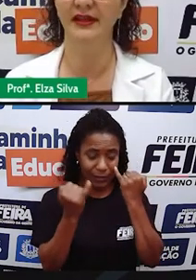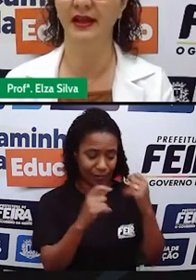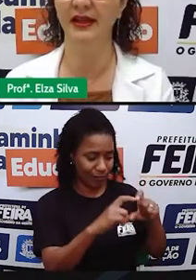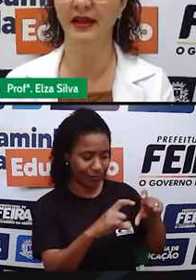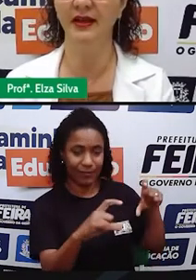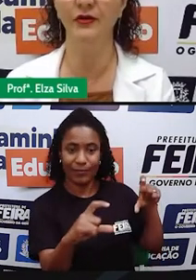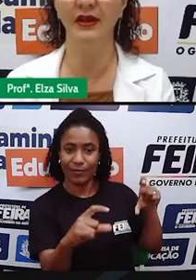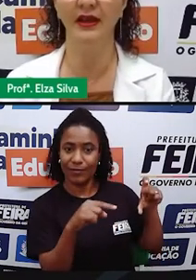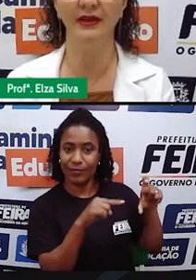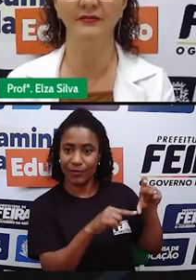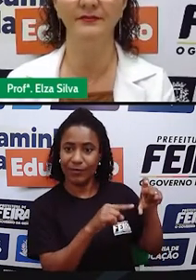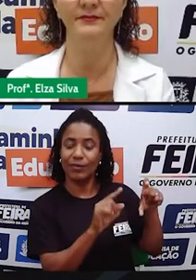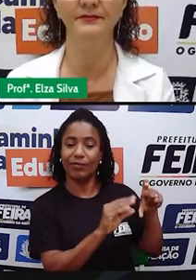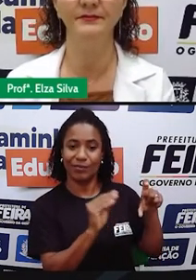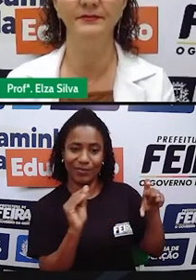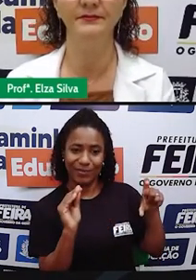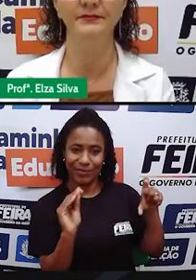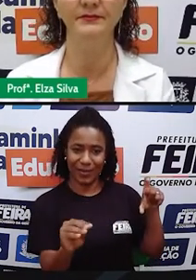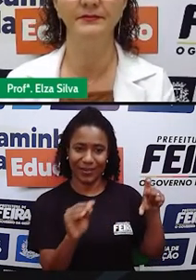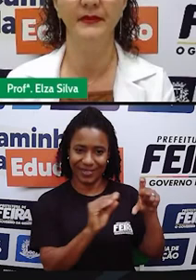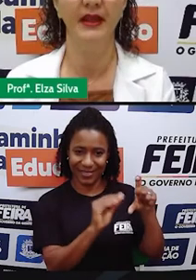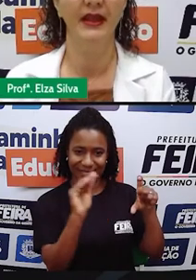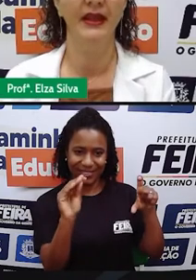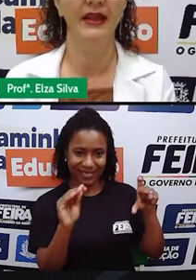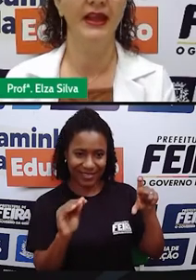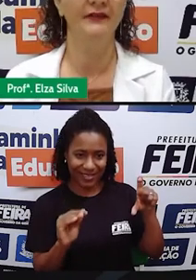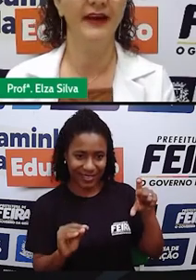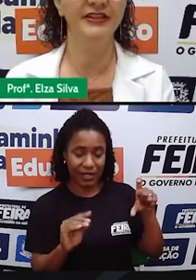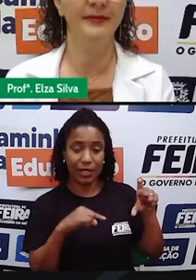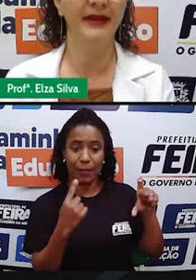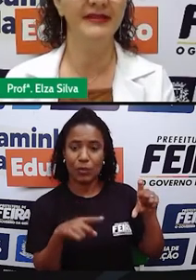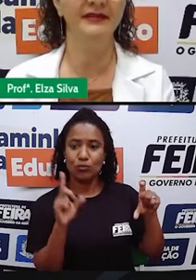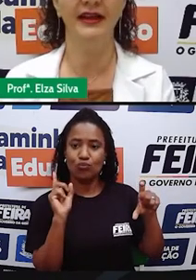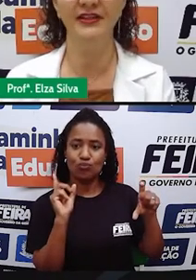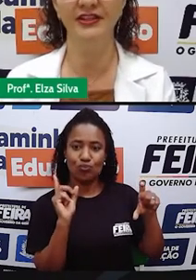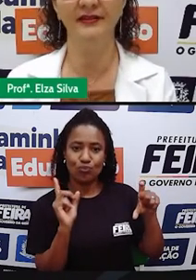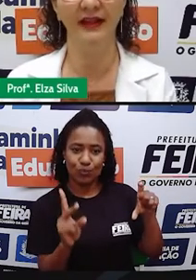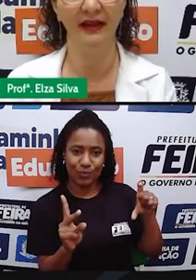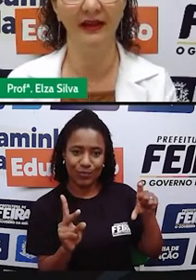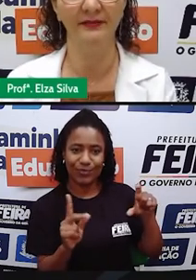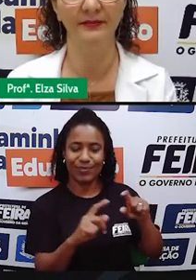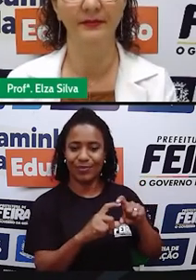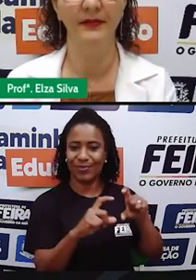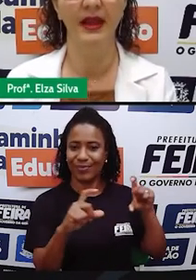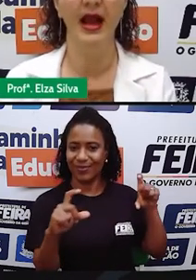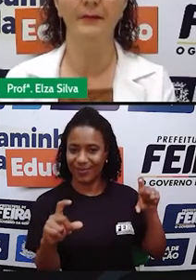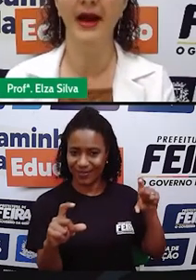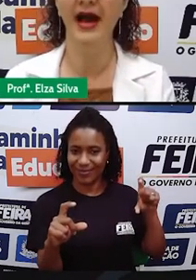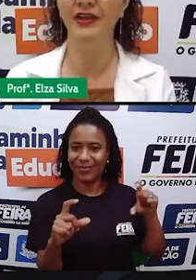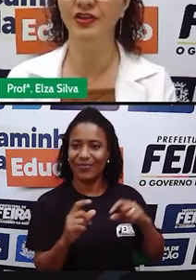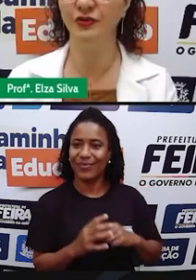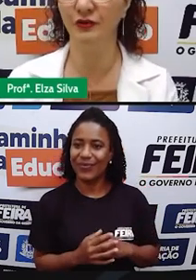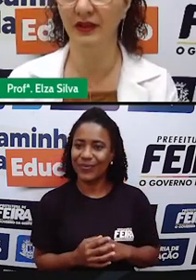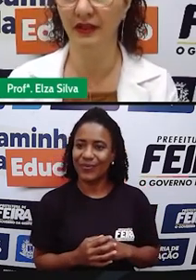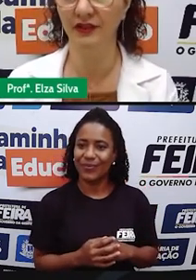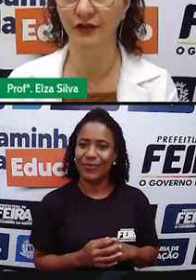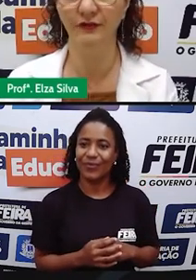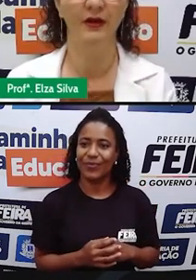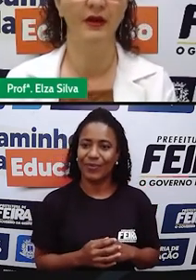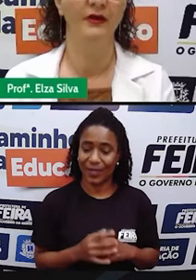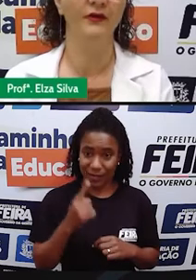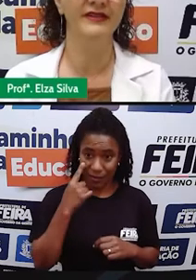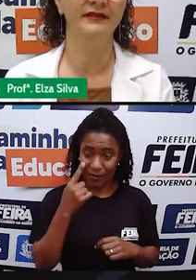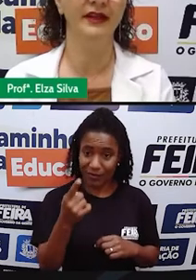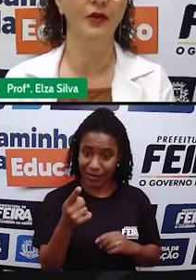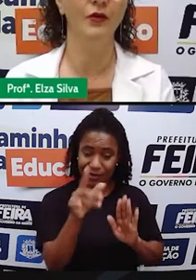Você clica em OK e ele vai te apresentar esta tela. Abaixo do texto,